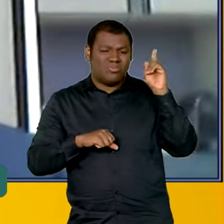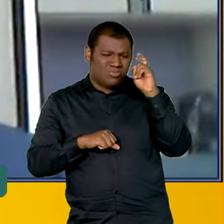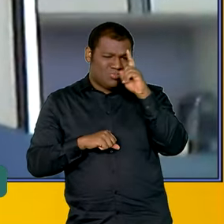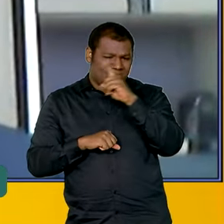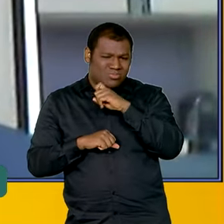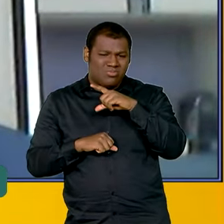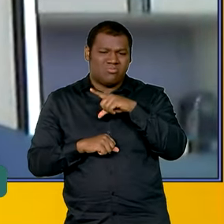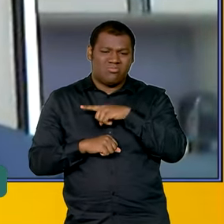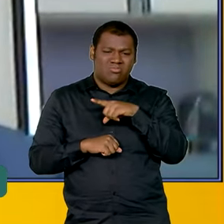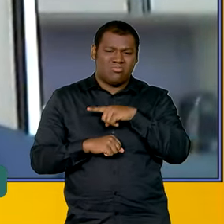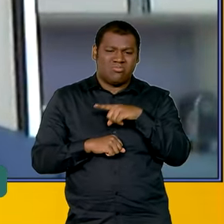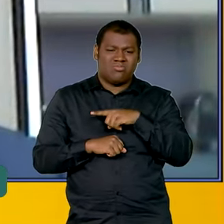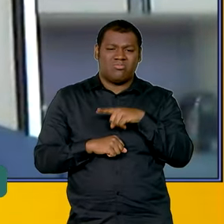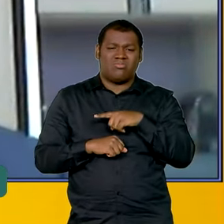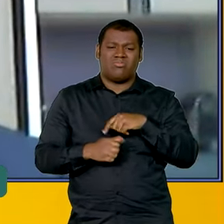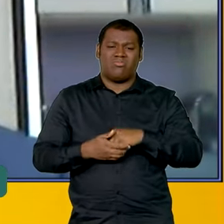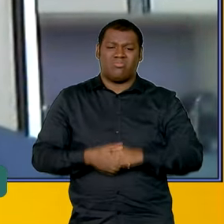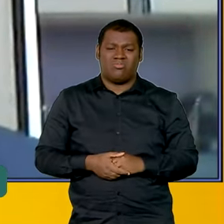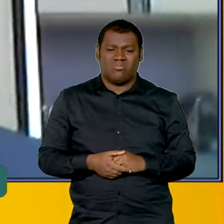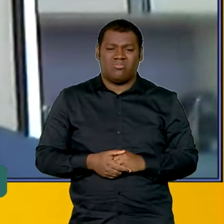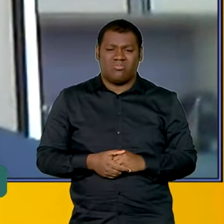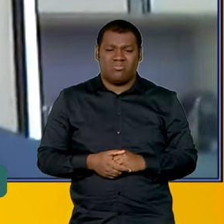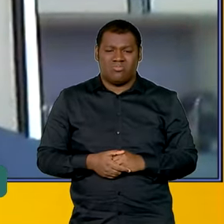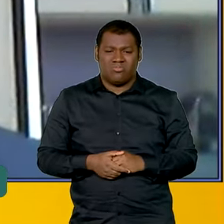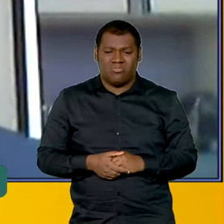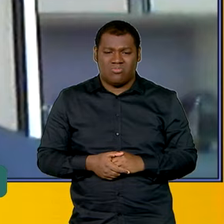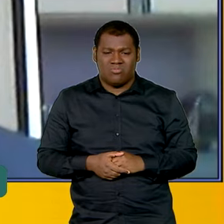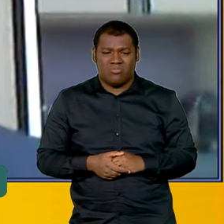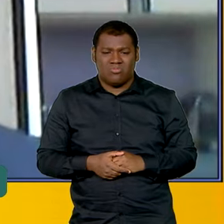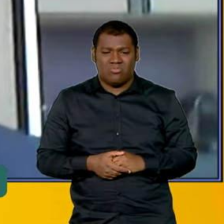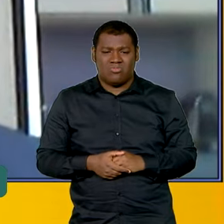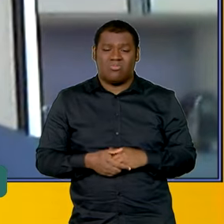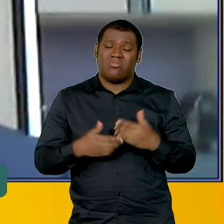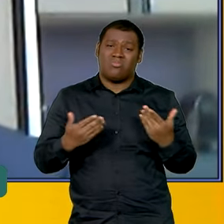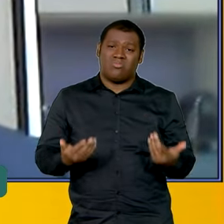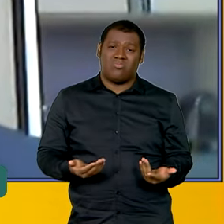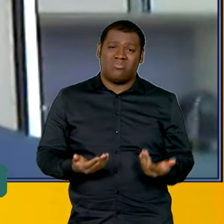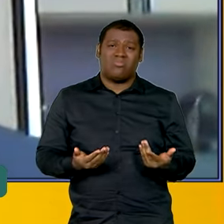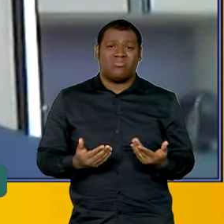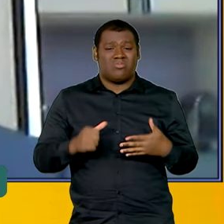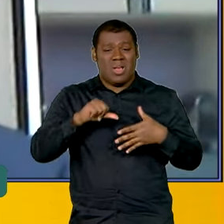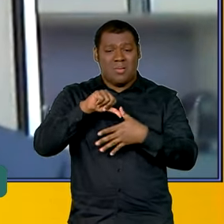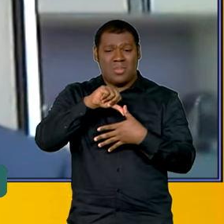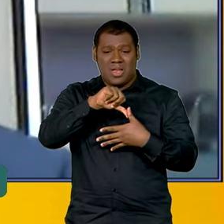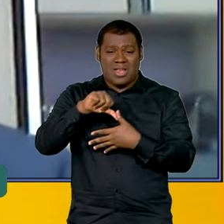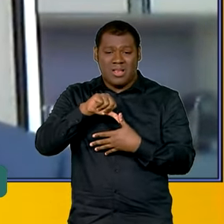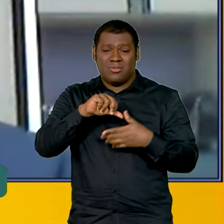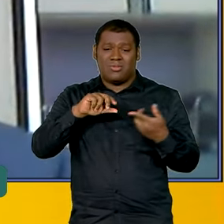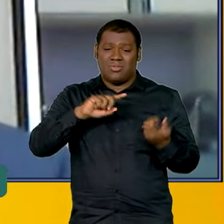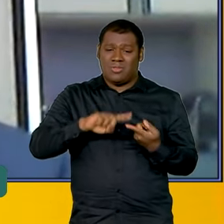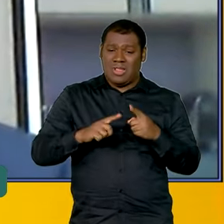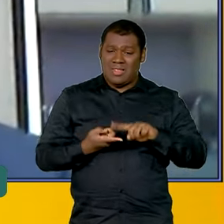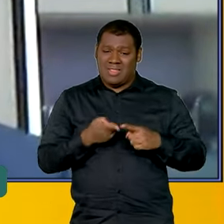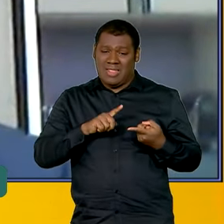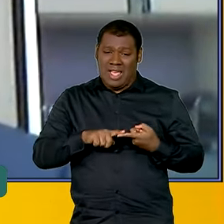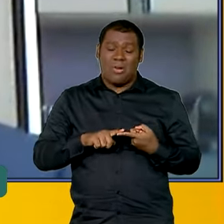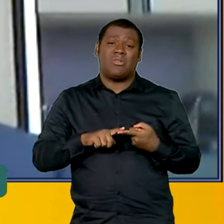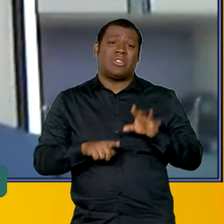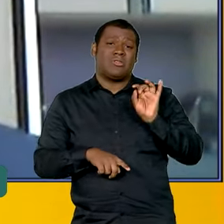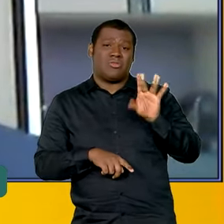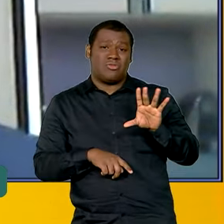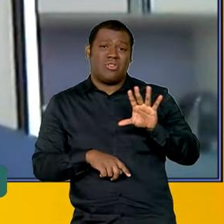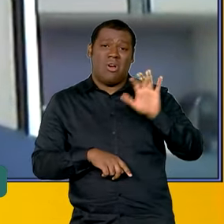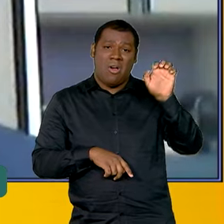se consolidando um pouco, voltada para os mercados do norte, para outros continentes, e é com o presidente